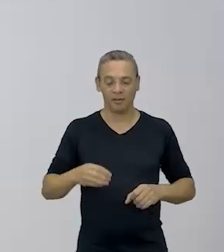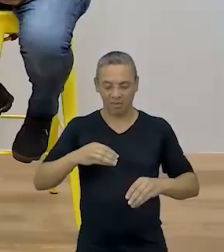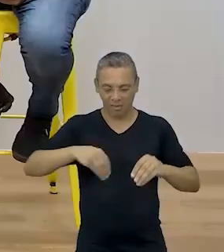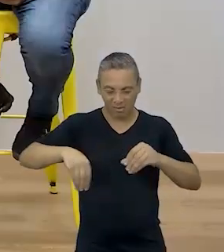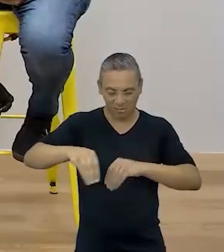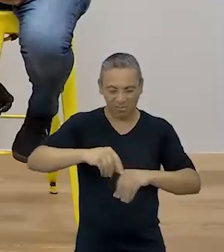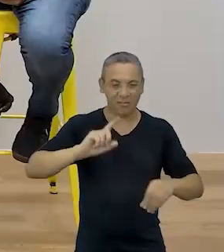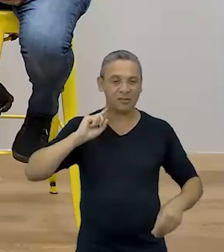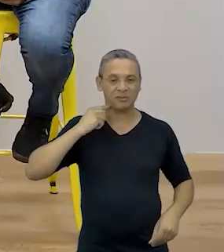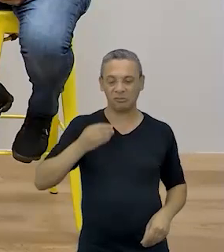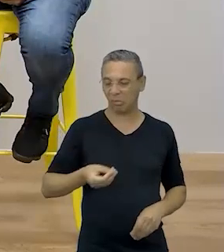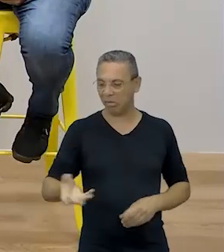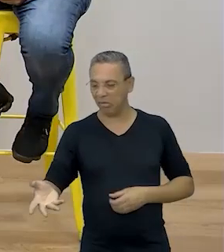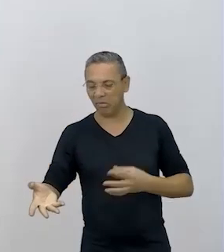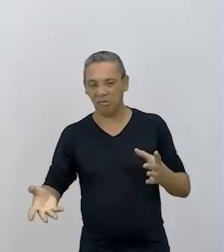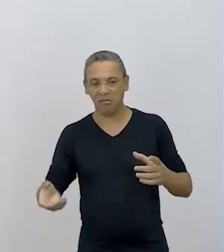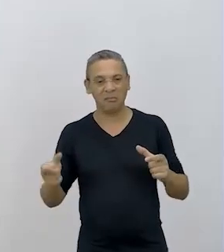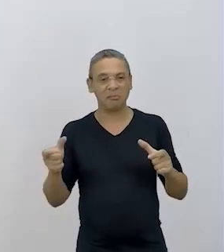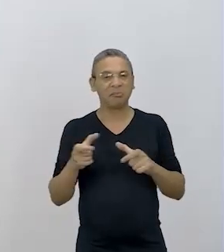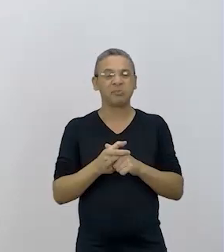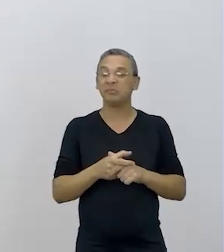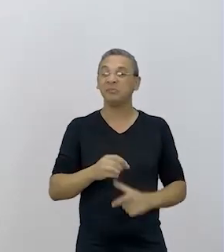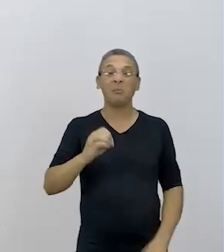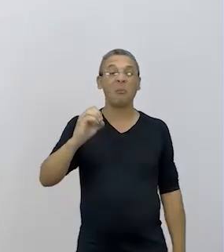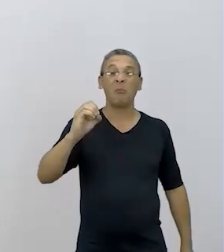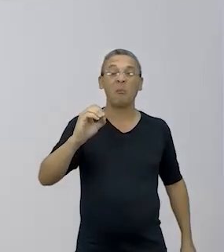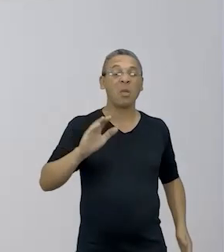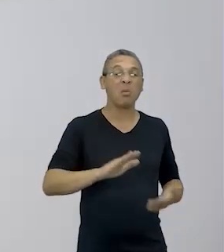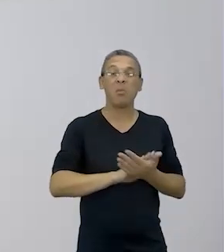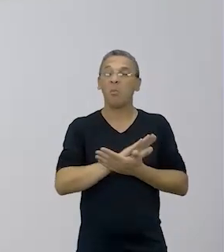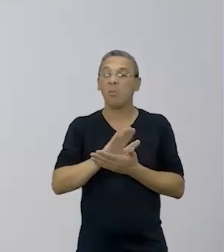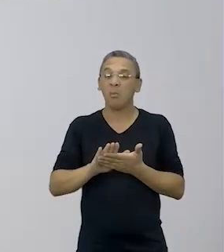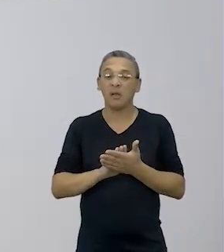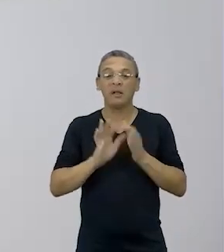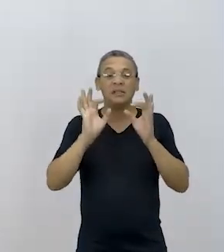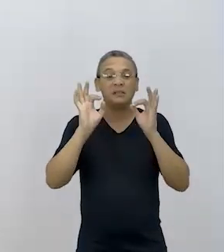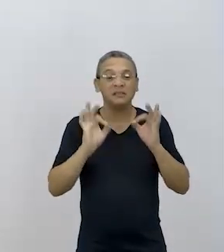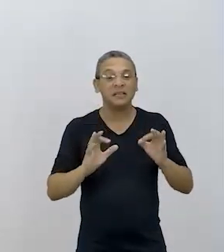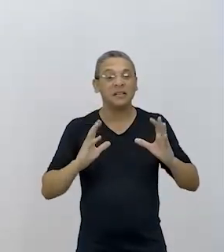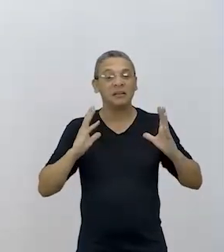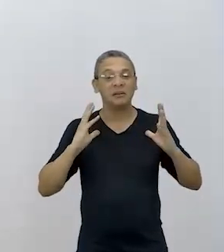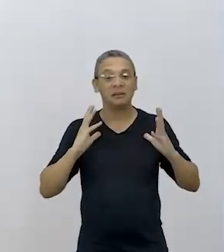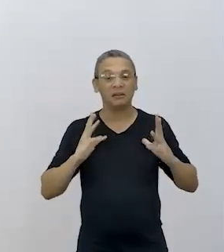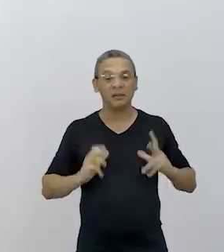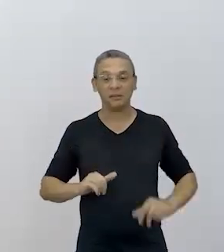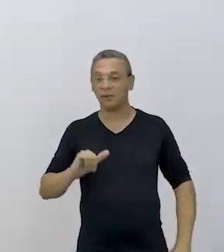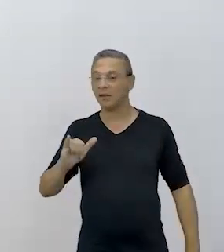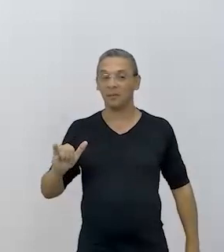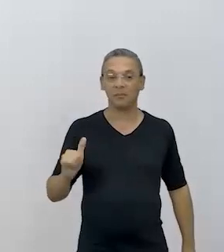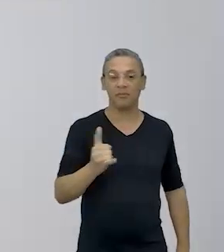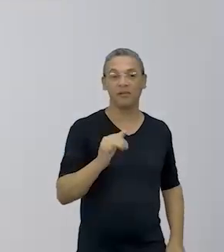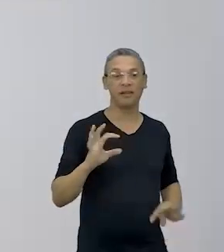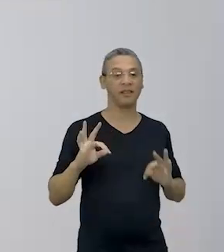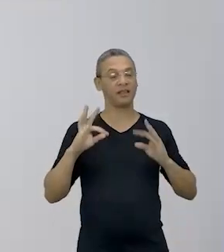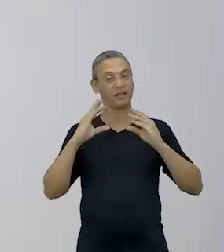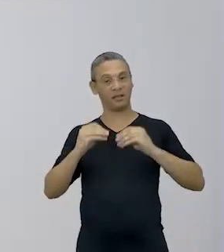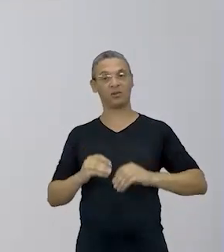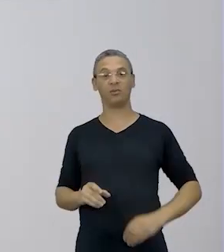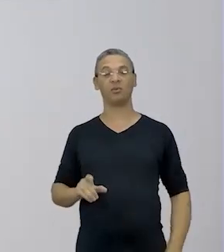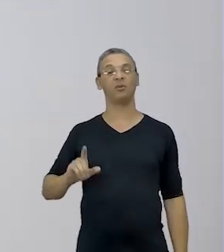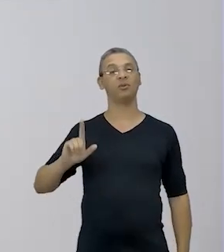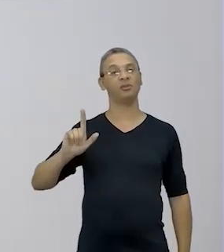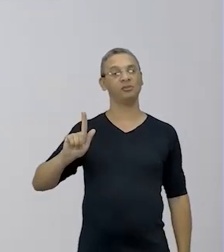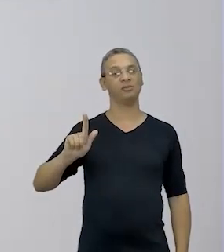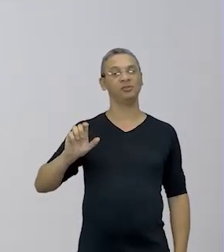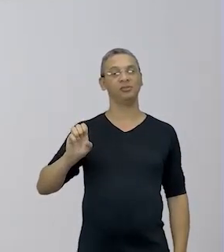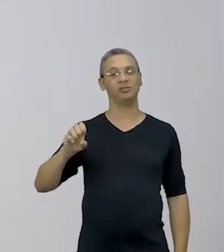canteiro de obra. Zero resíduos, né? É, porque está tudo bonitinho Ele aproveita tudo que tem ali, né? Exatamente. E o seu Genésio foi um cara assim